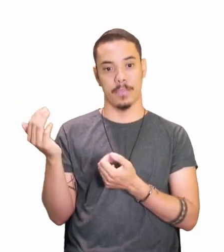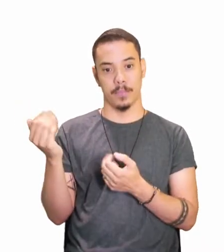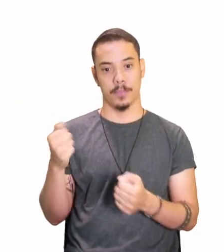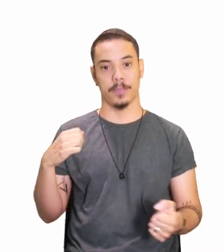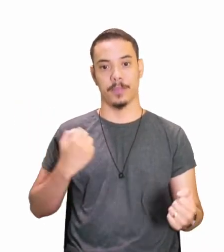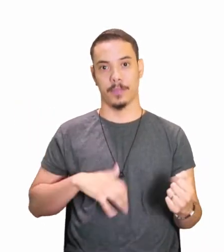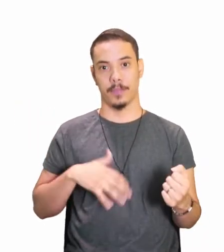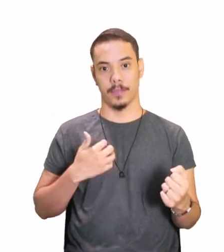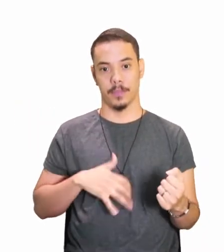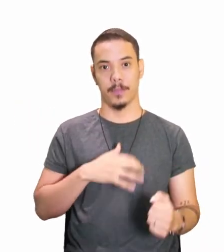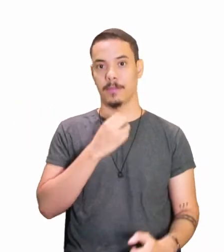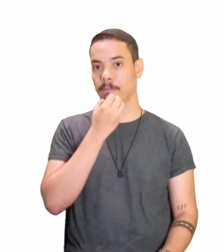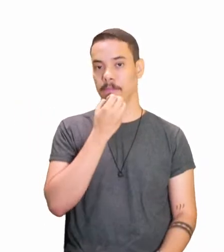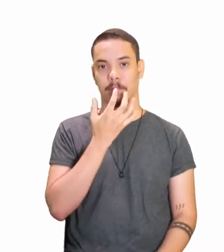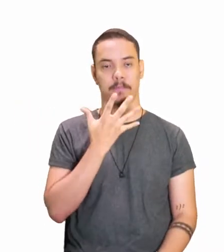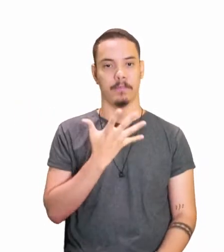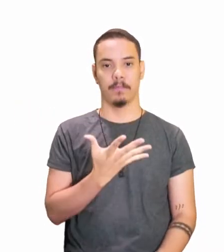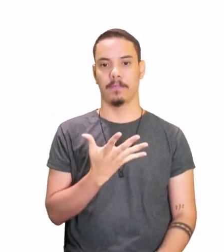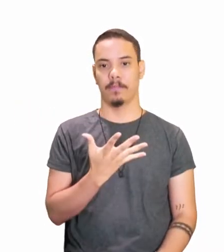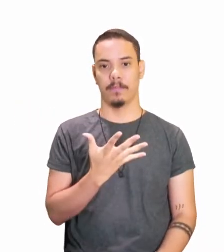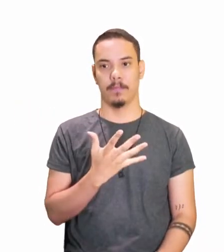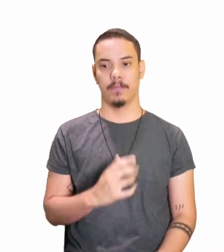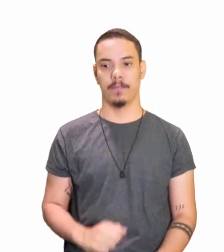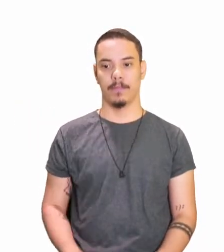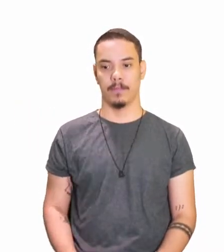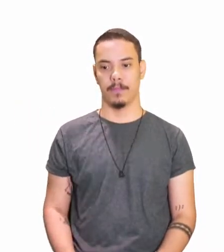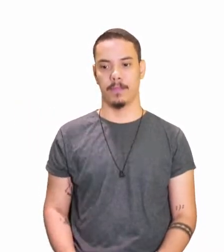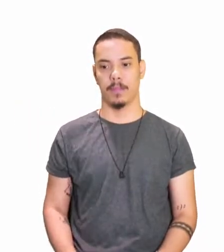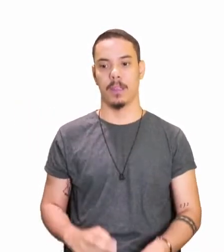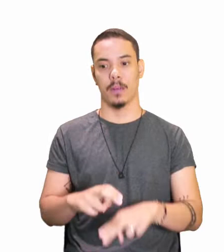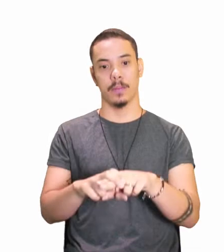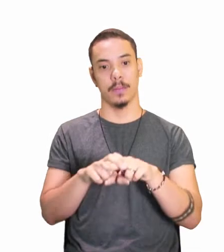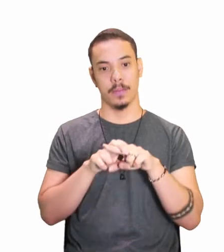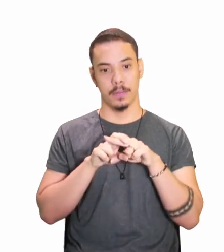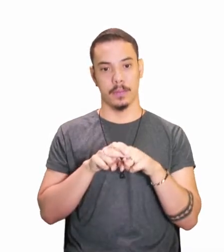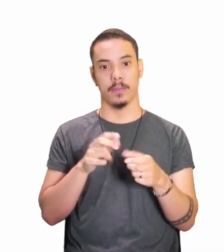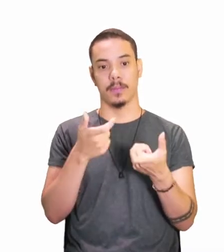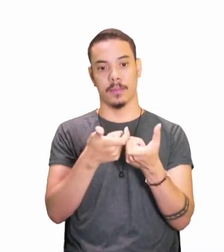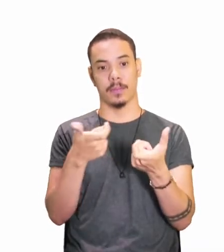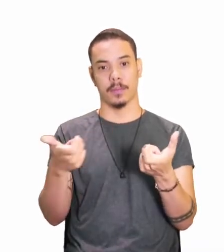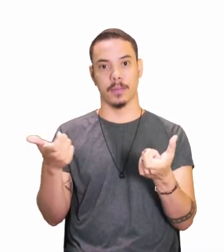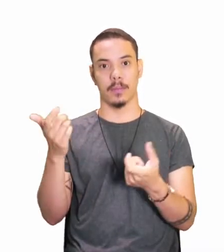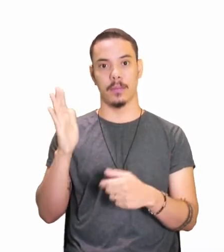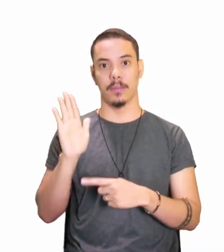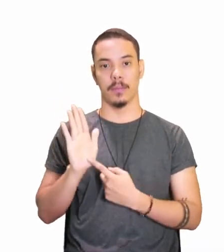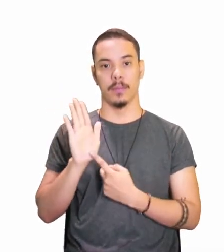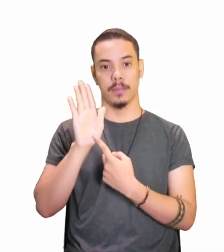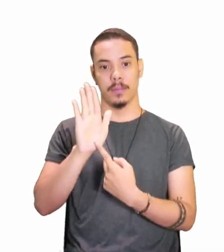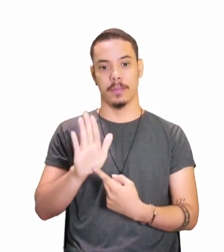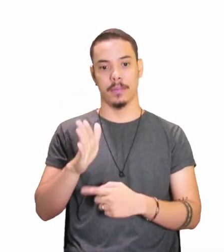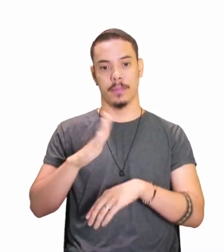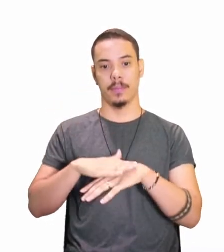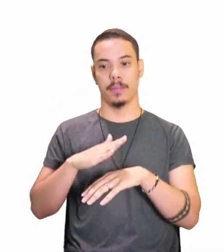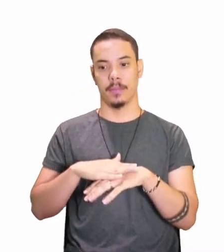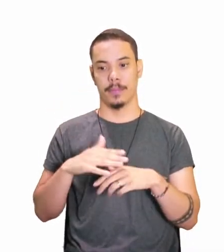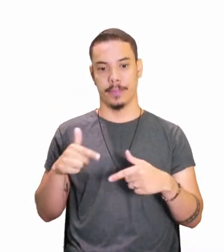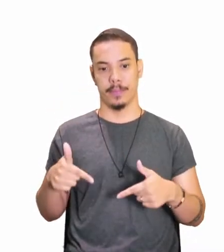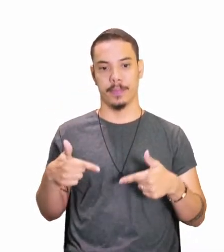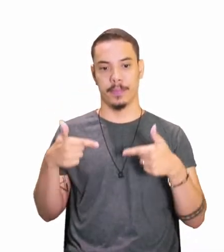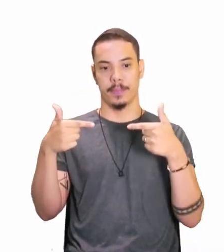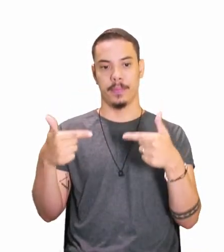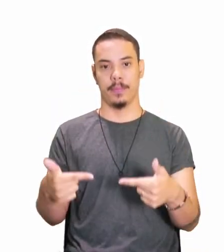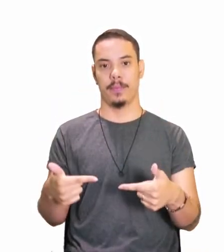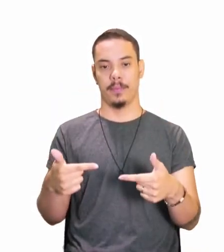violão muito bem. Belezinha? Então, palavras que indicam uma ação, vou classificá-la